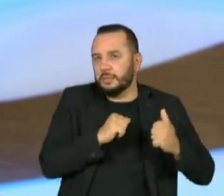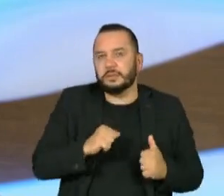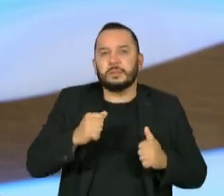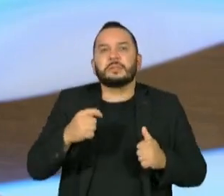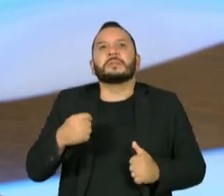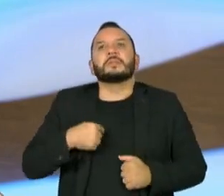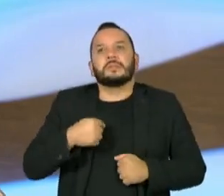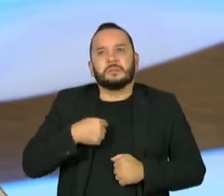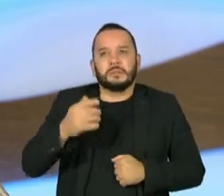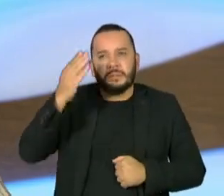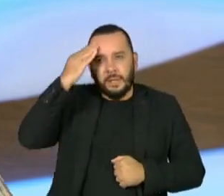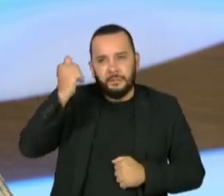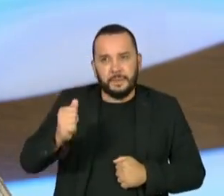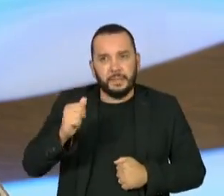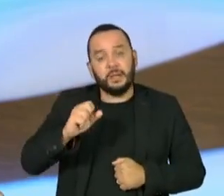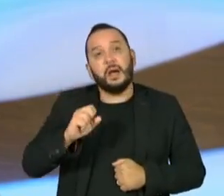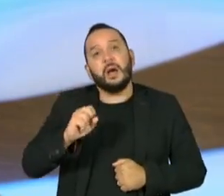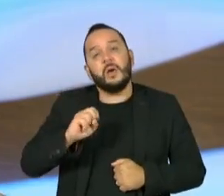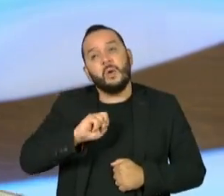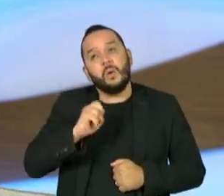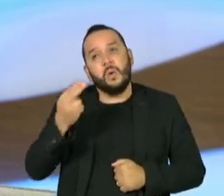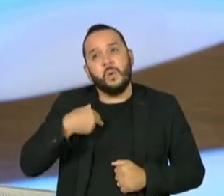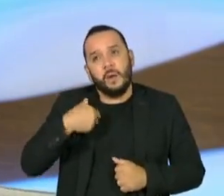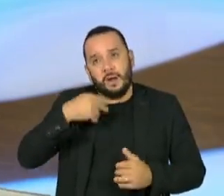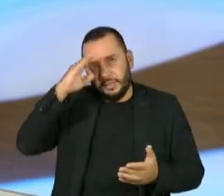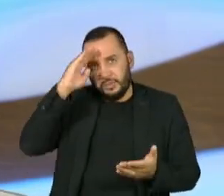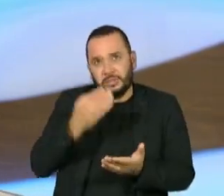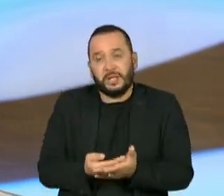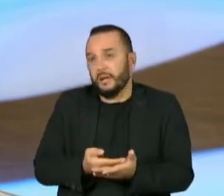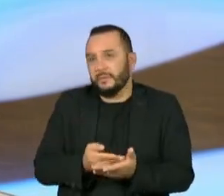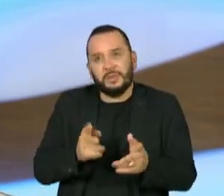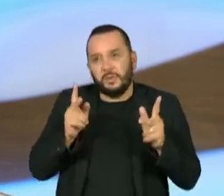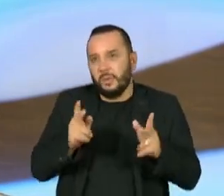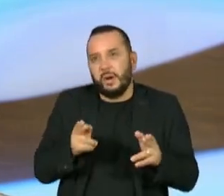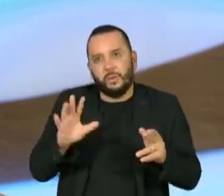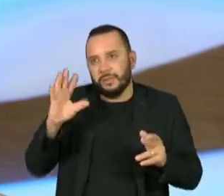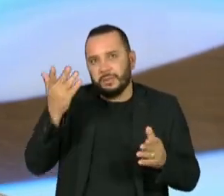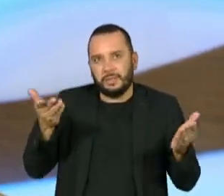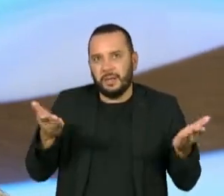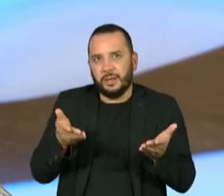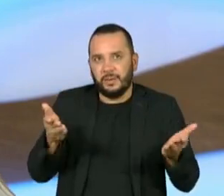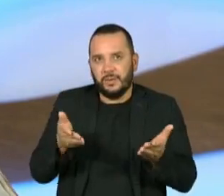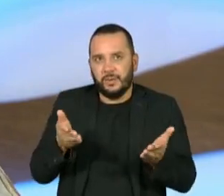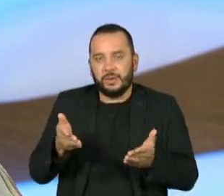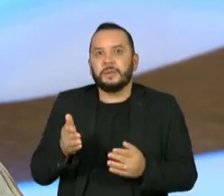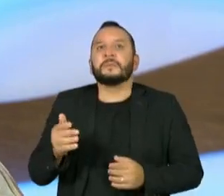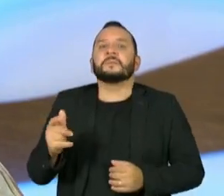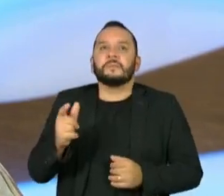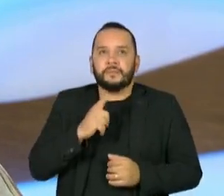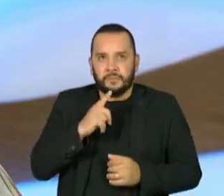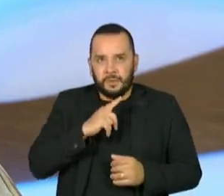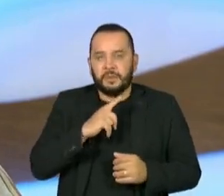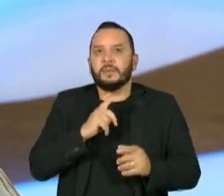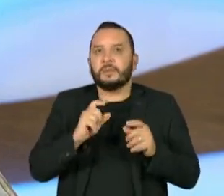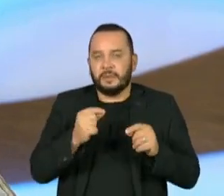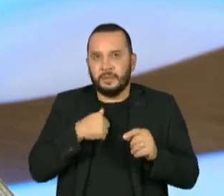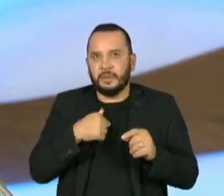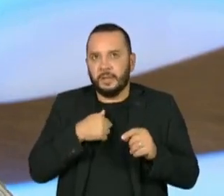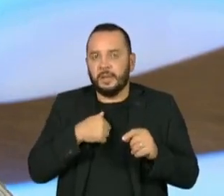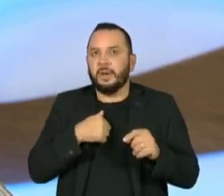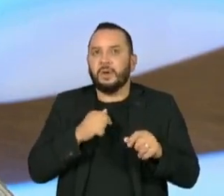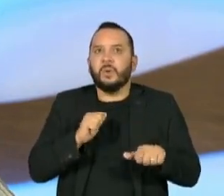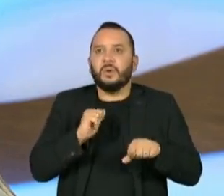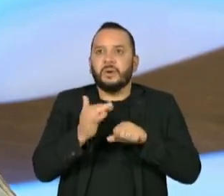sabia ou tinha esperança de que estaria acontecendo o que está acontecendo. Nós estamos com a taxa de transmissão muito baixa, mas,